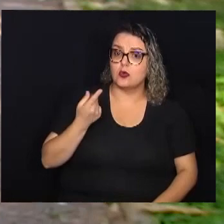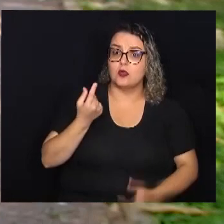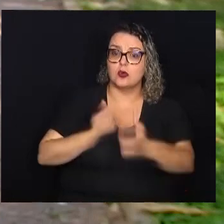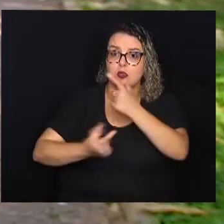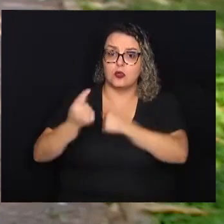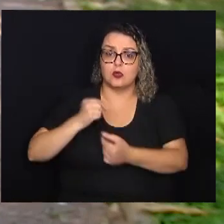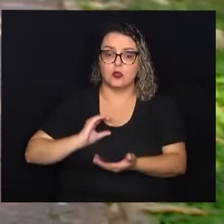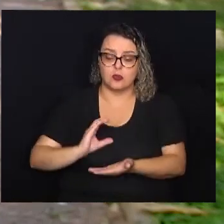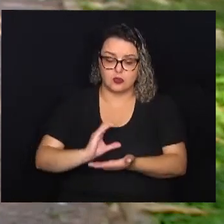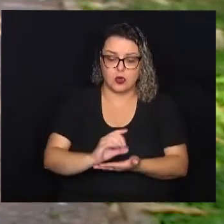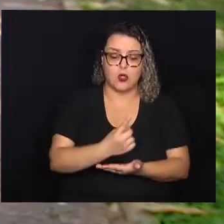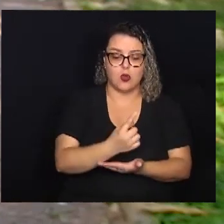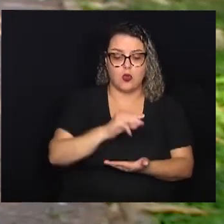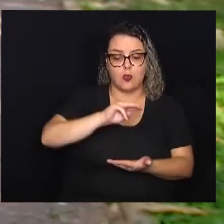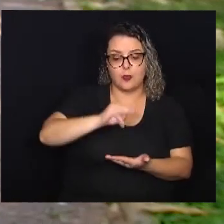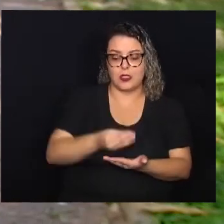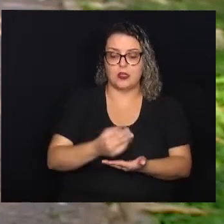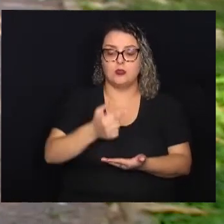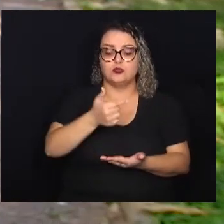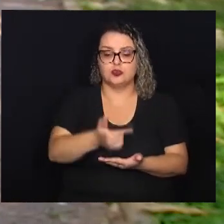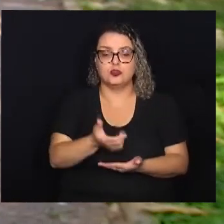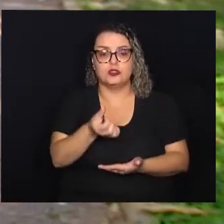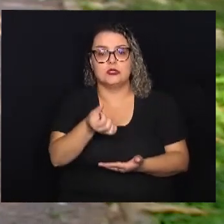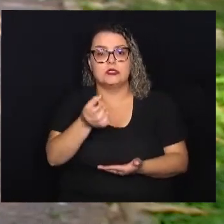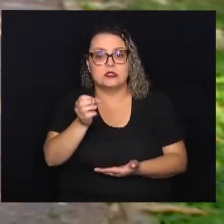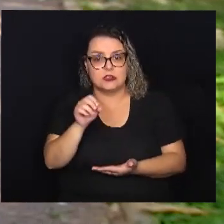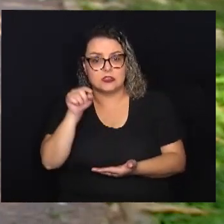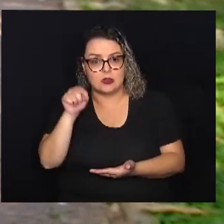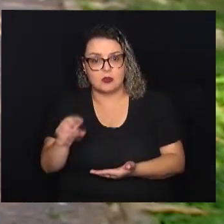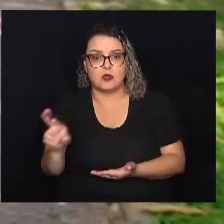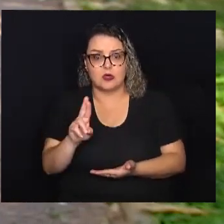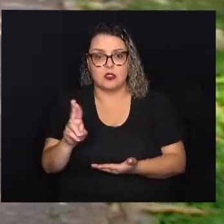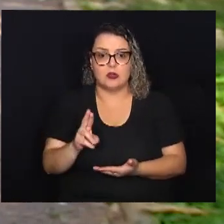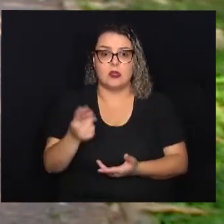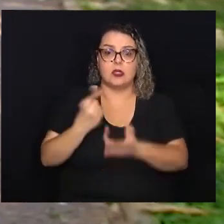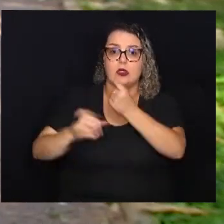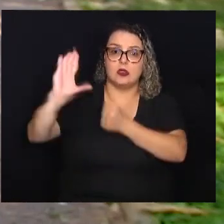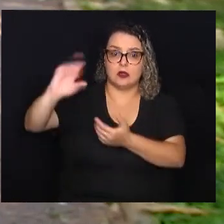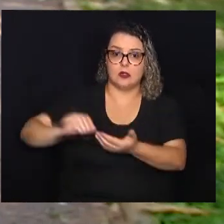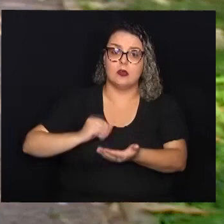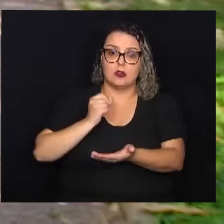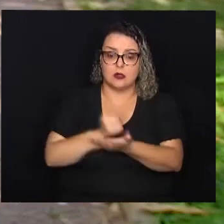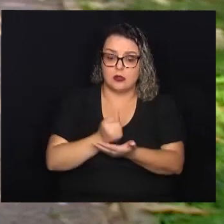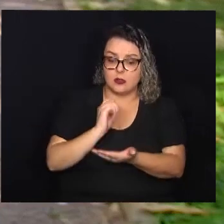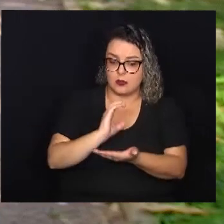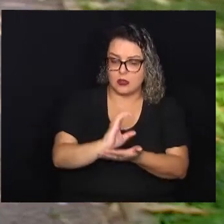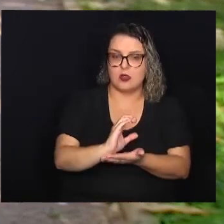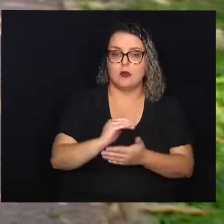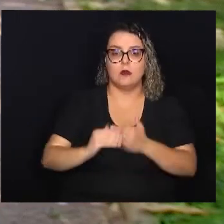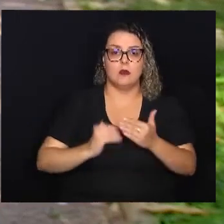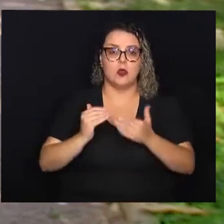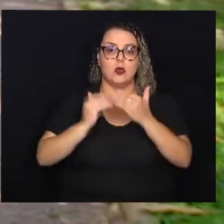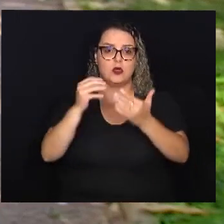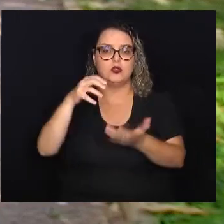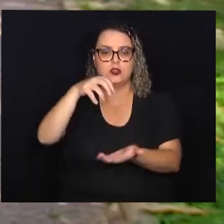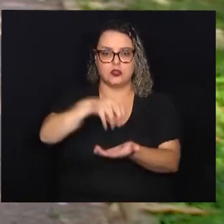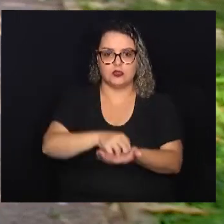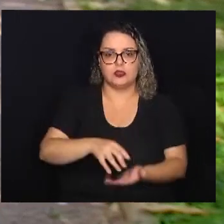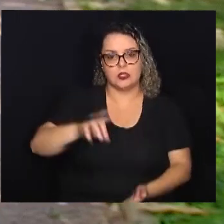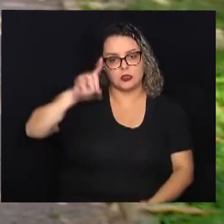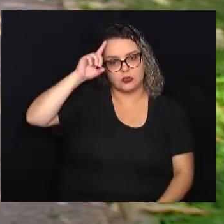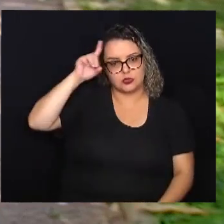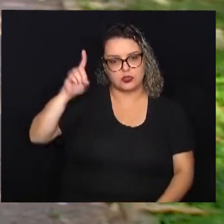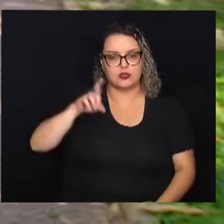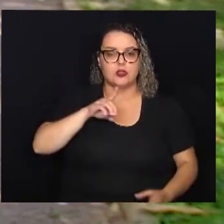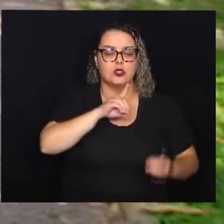destinou a quantia de R 1.260.000,00 das emendas impositivas para a construção do Centro